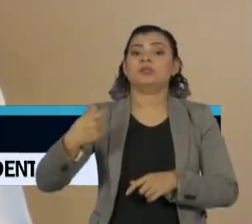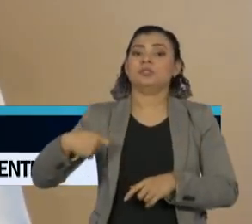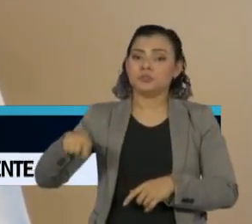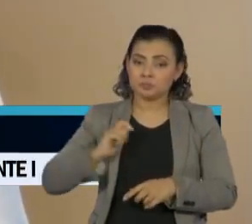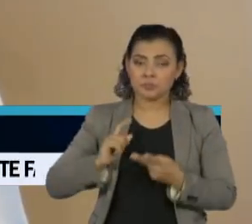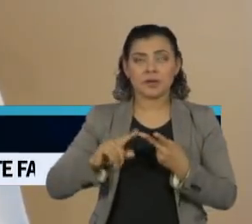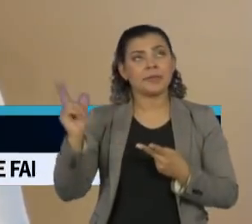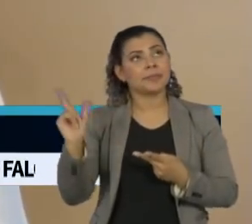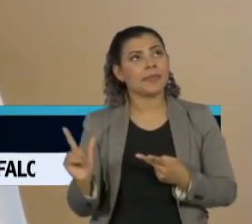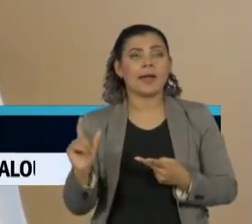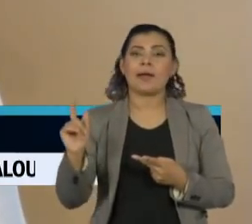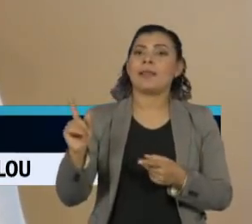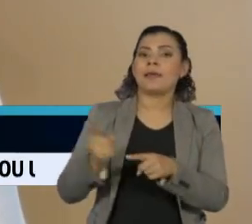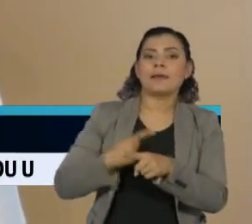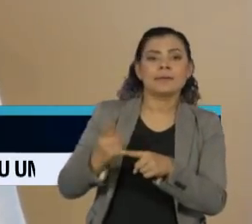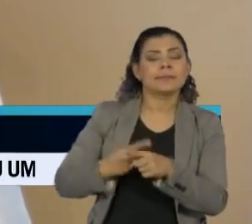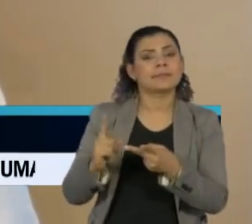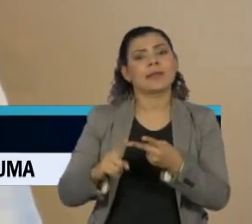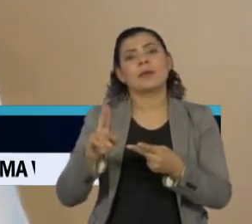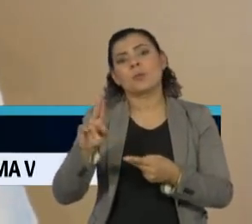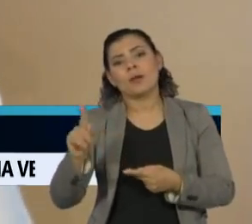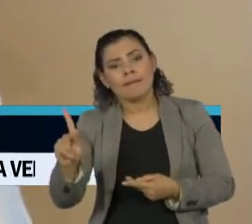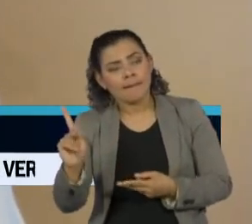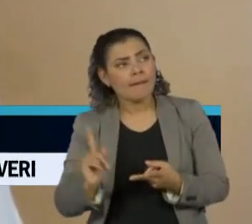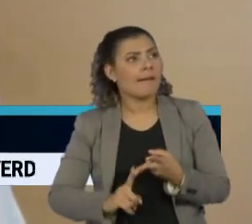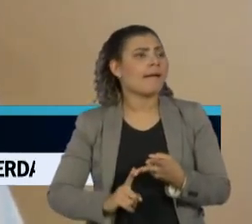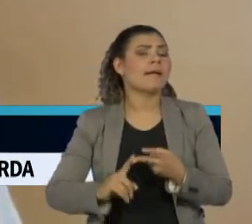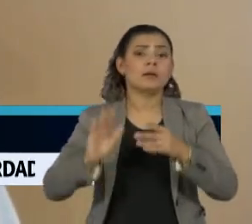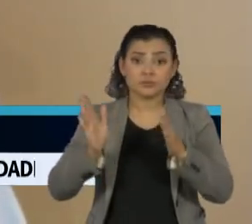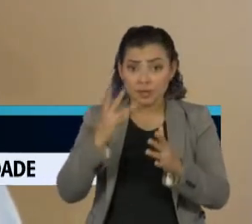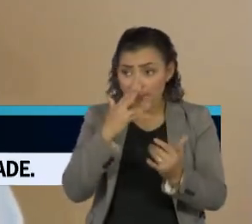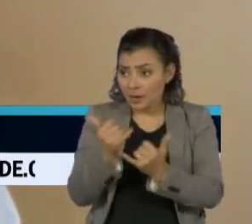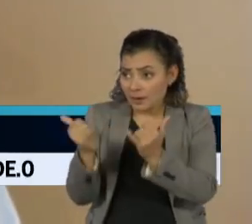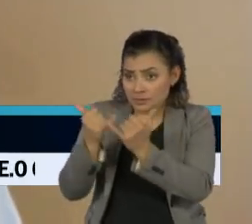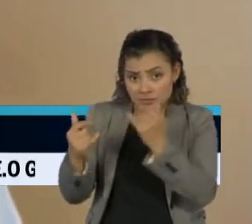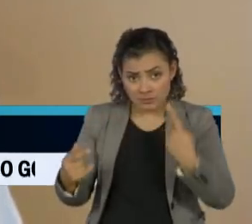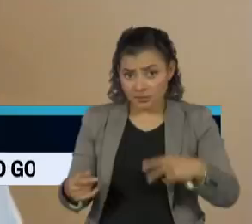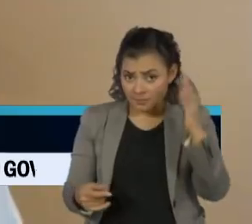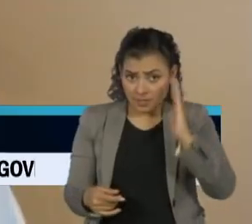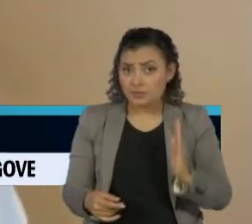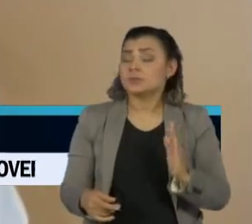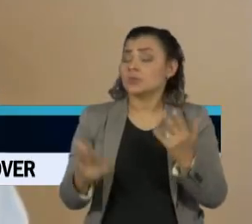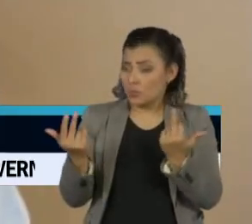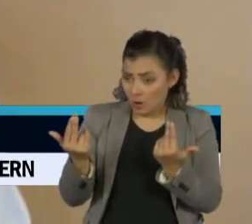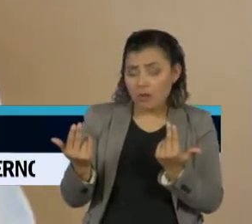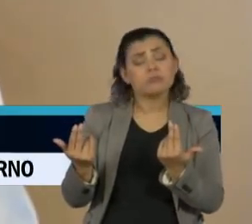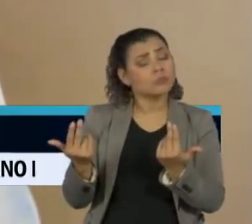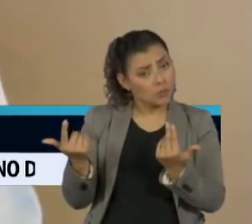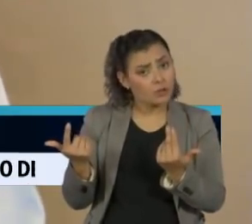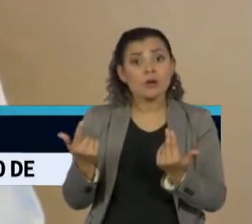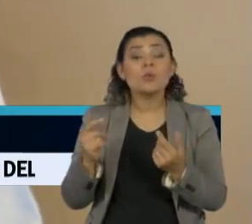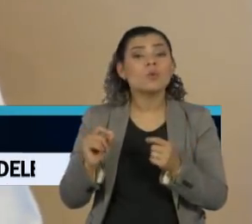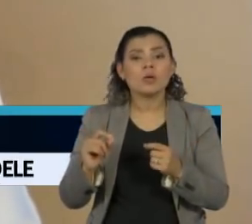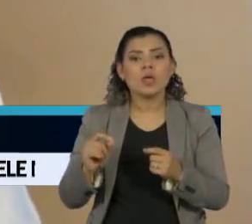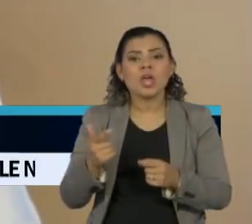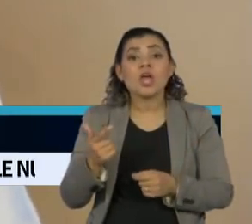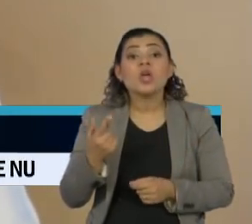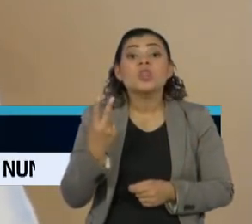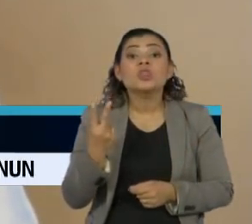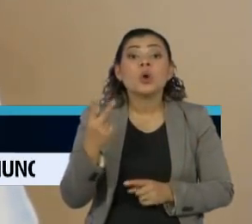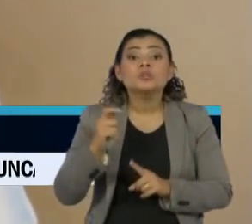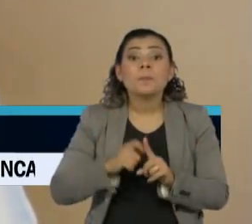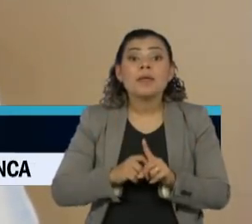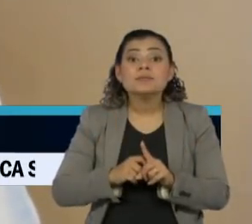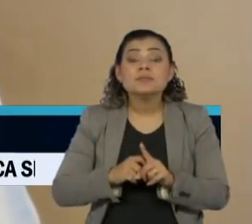Inglaterra, agora o Reino Unido, etc., países que estiveram numa situação parecida com a que o Brasil está chegando, eles adotaram por dois meses.